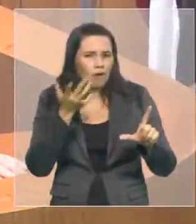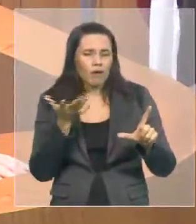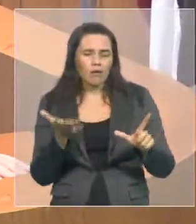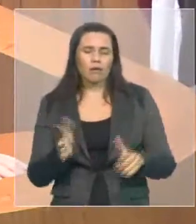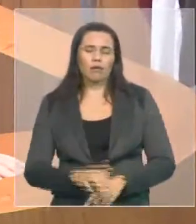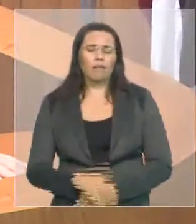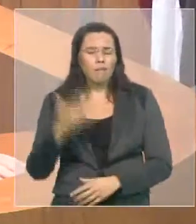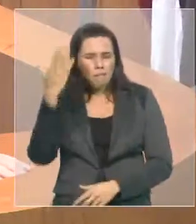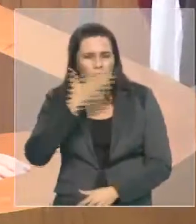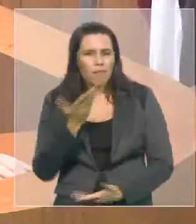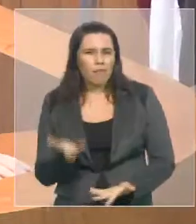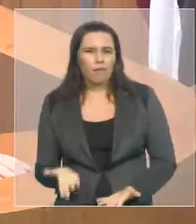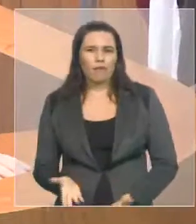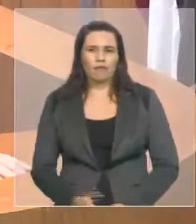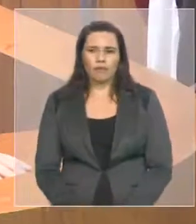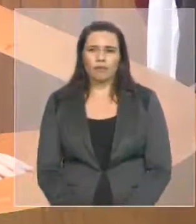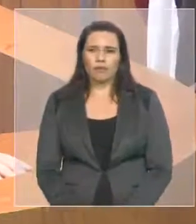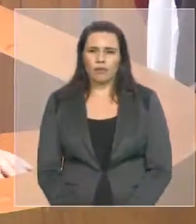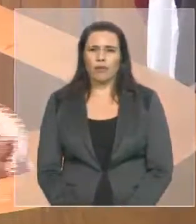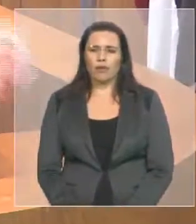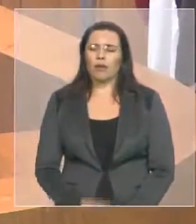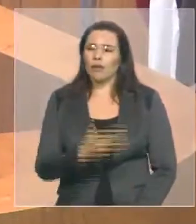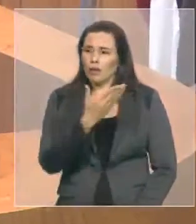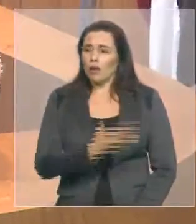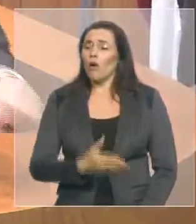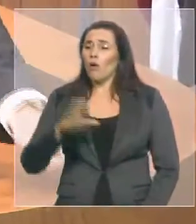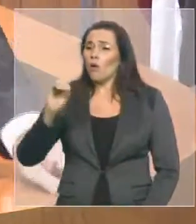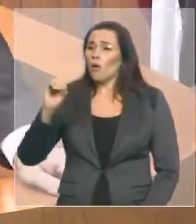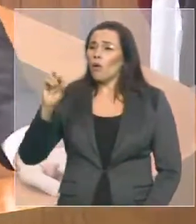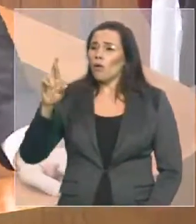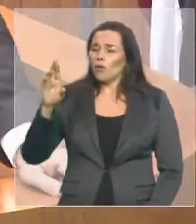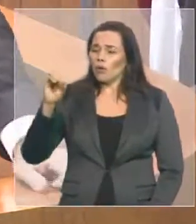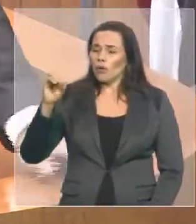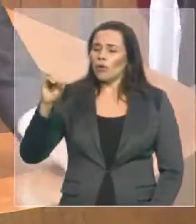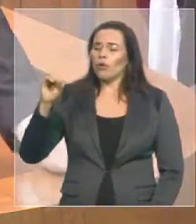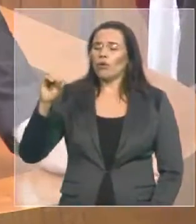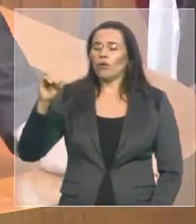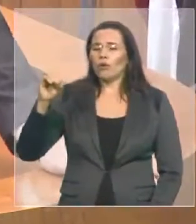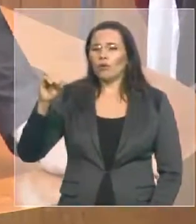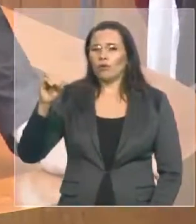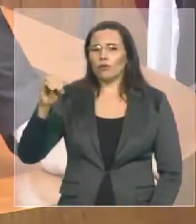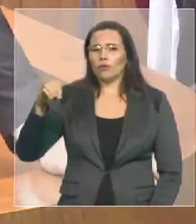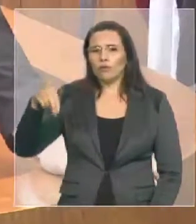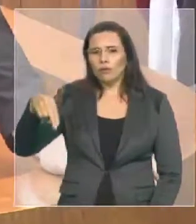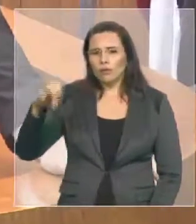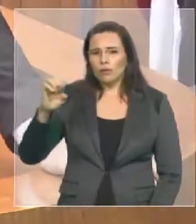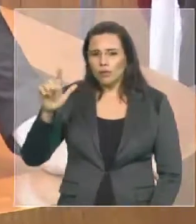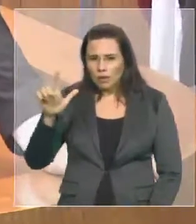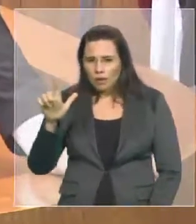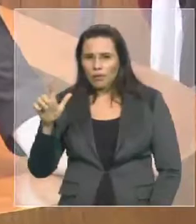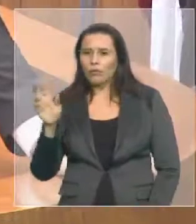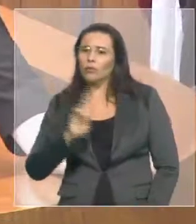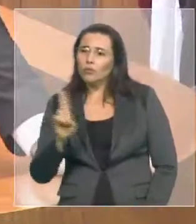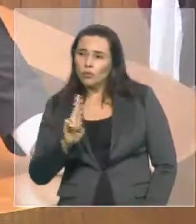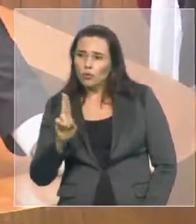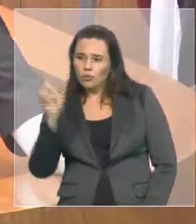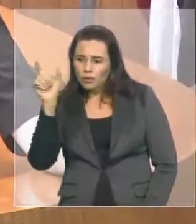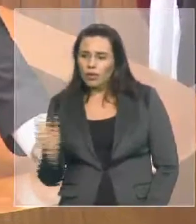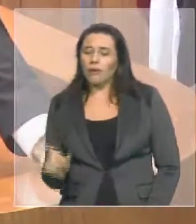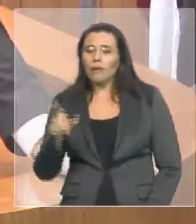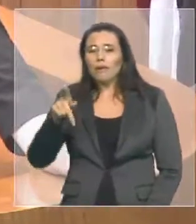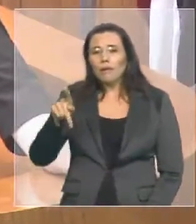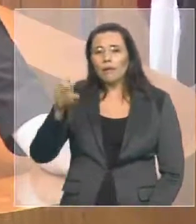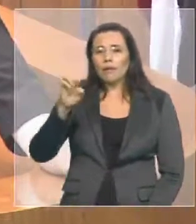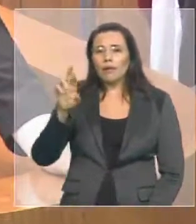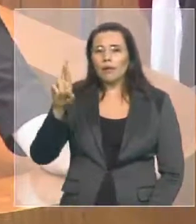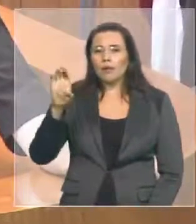Pereira, que mostrou desempenho, mostrou uma coisa importante, deputado Levi, que V. Exª tem suas origens